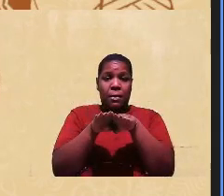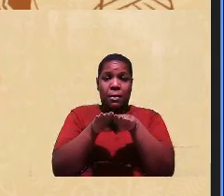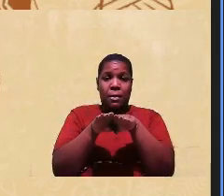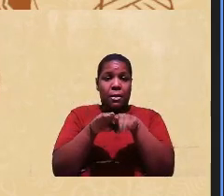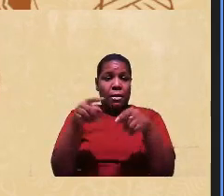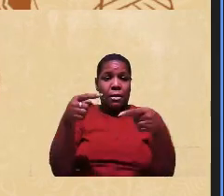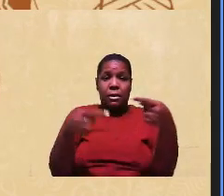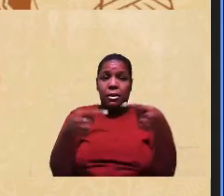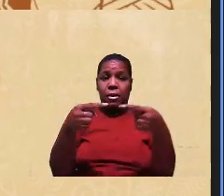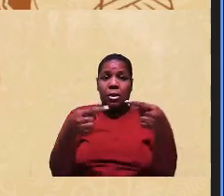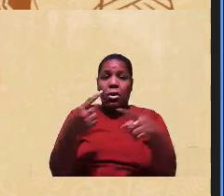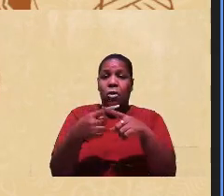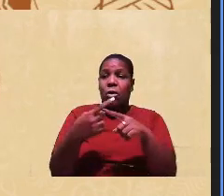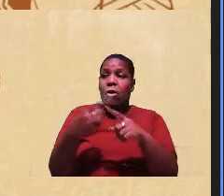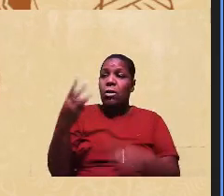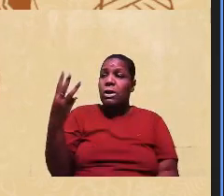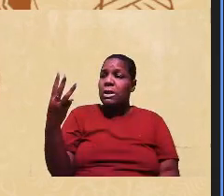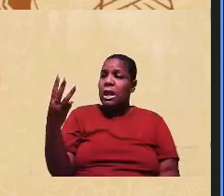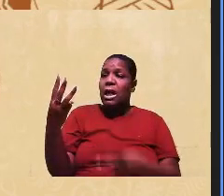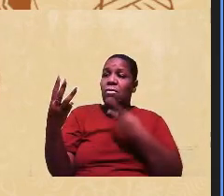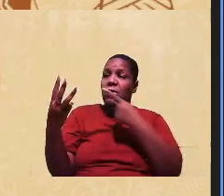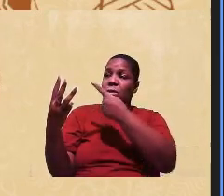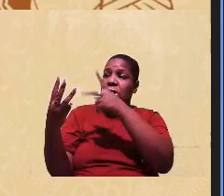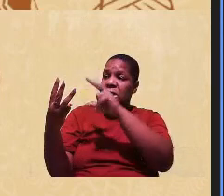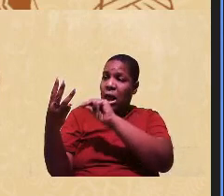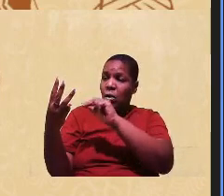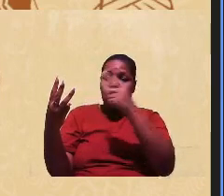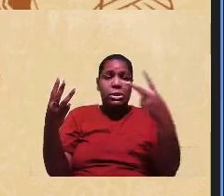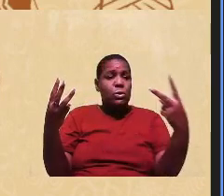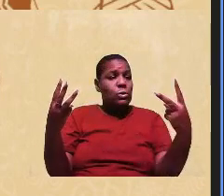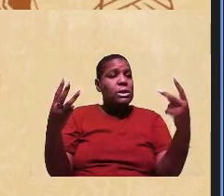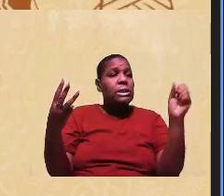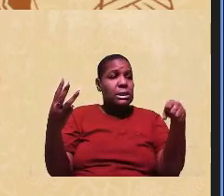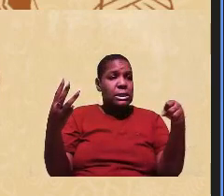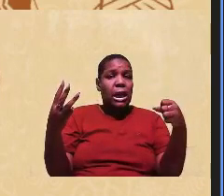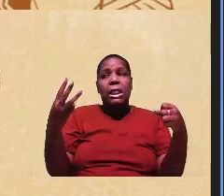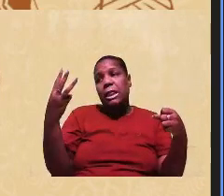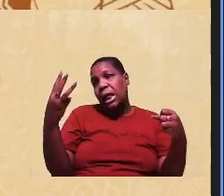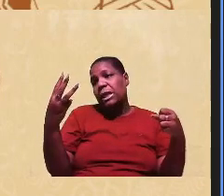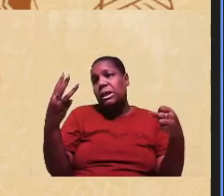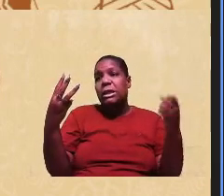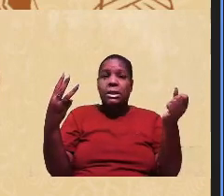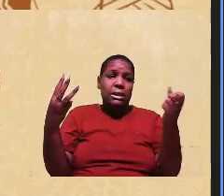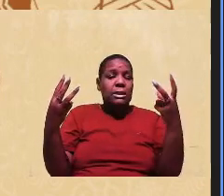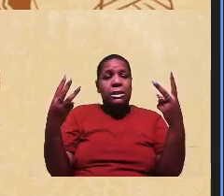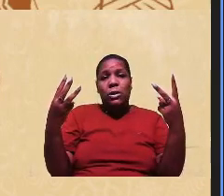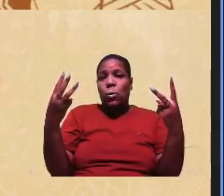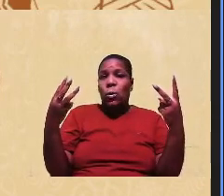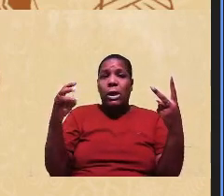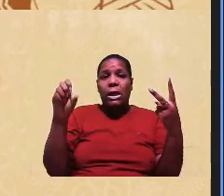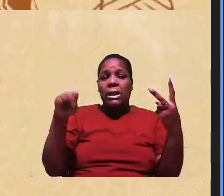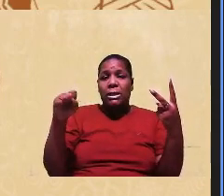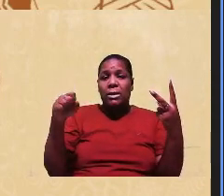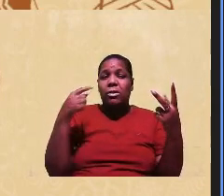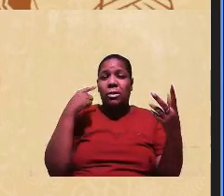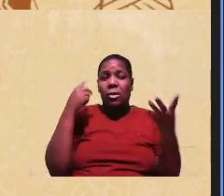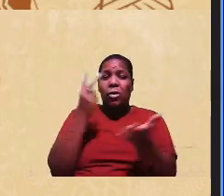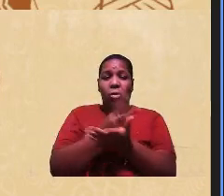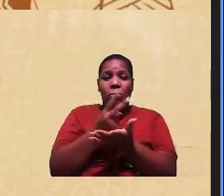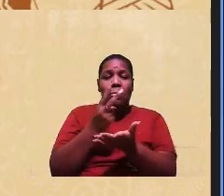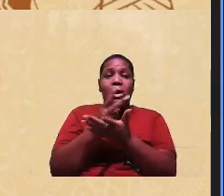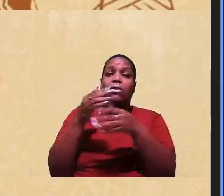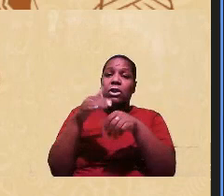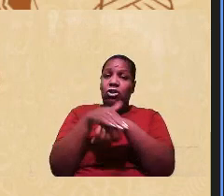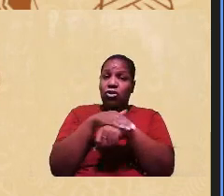como uma pessoa, 3 diz que não, 2 diz que sim, ou 3 diz que sim, 2 diz que não. Então, é o momento que a banca vai dialogar.